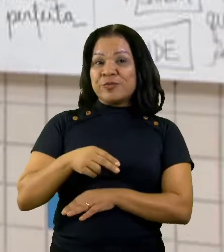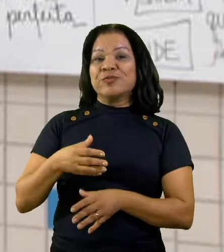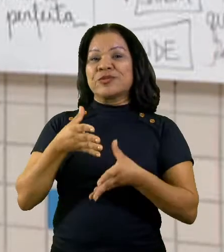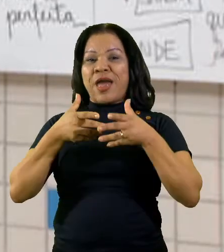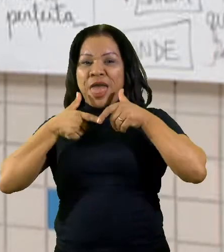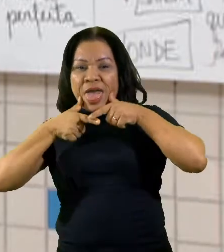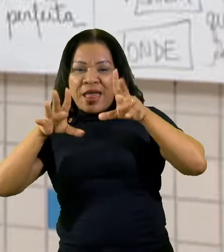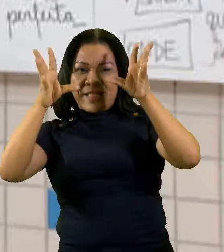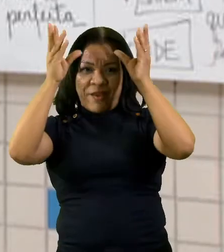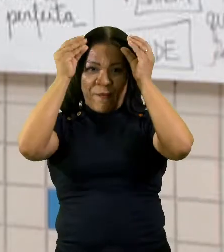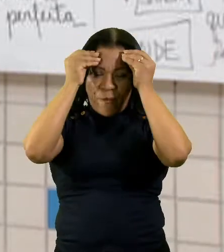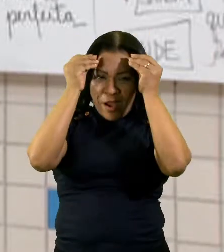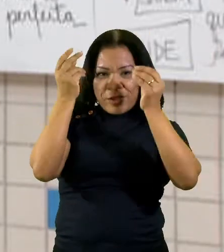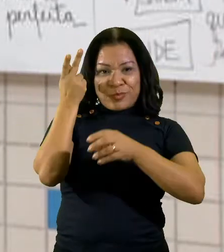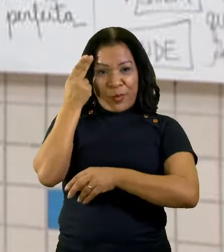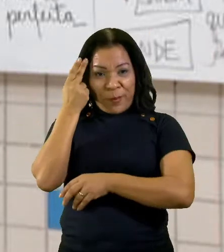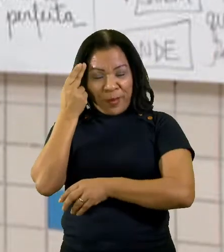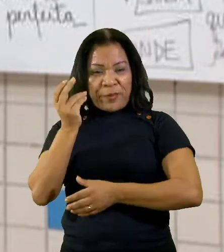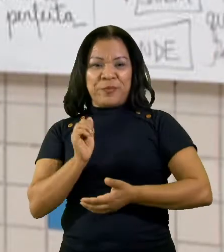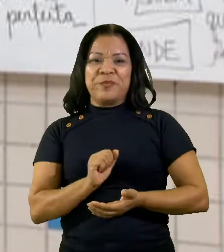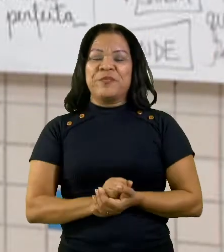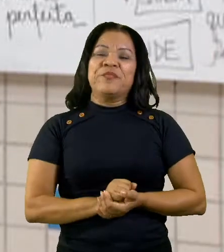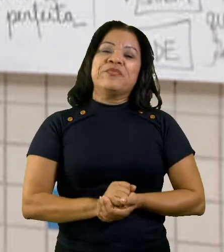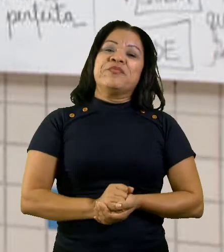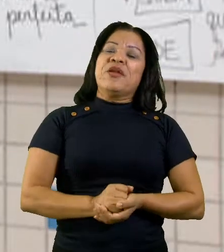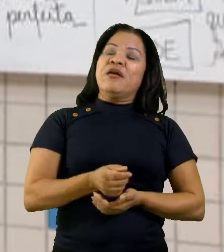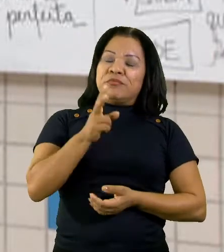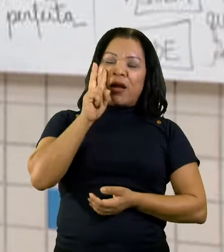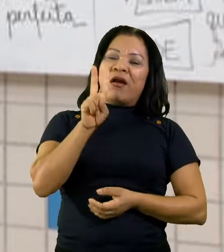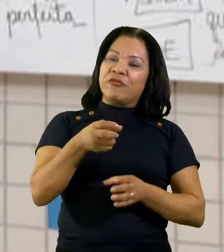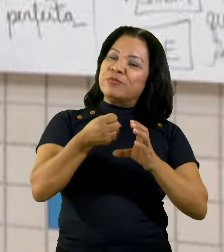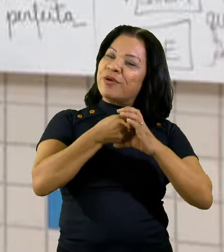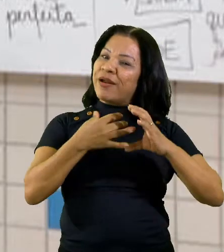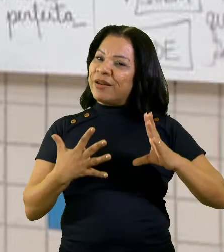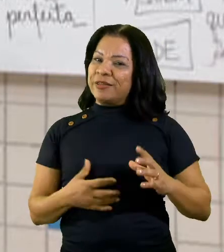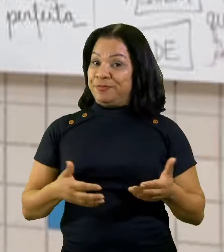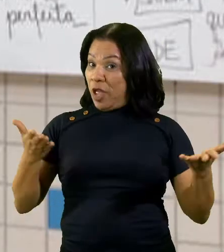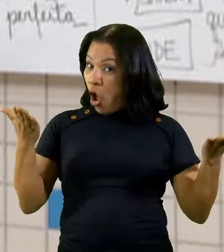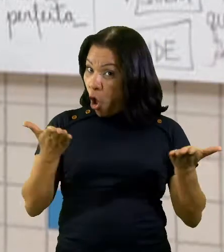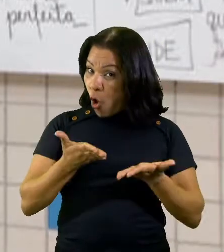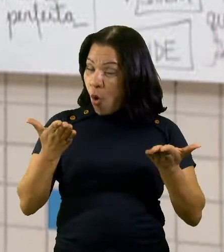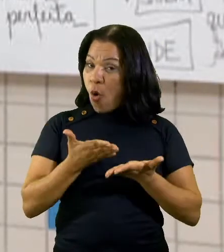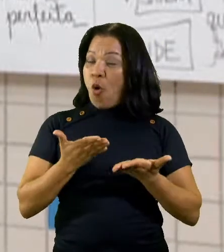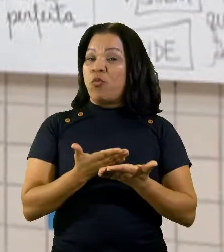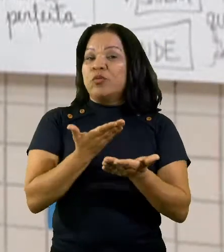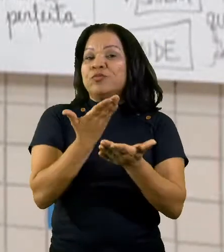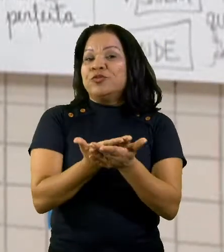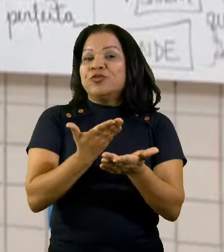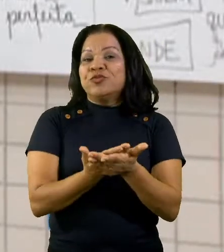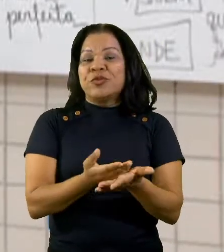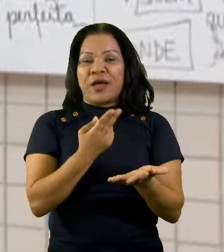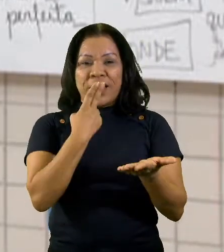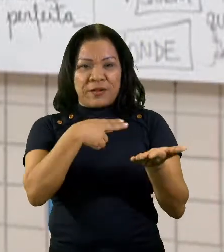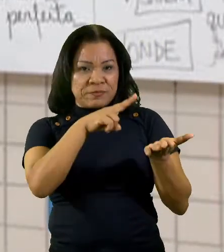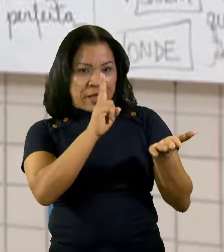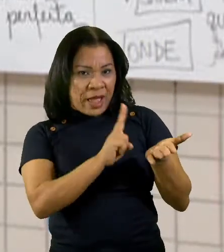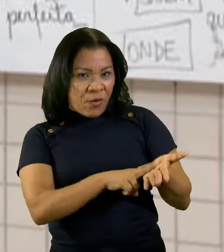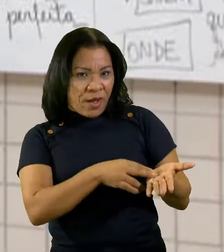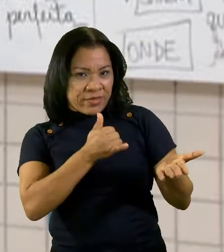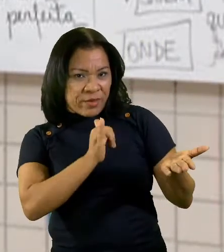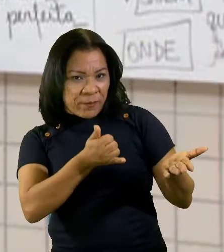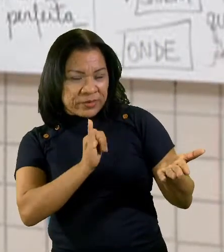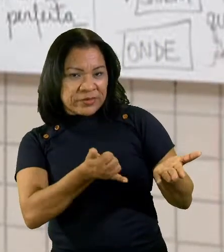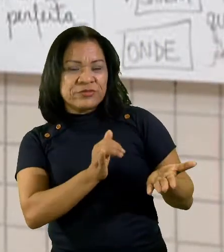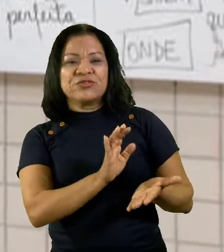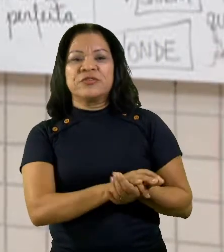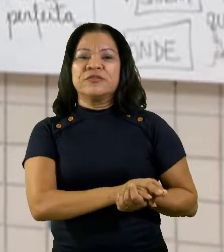nós vemos também as suas características. Hoje nós vamos estudar sobre a carta argumentativa e sobre